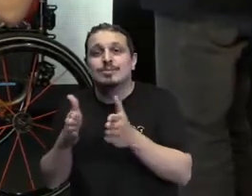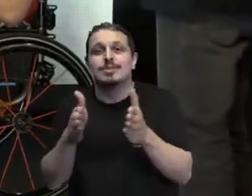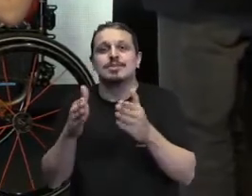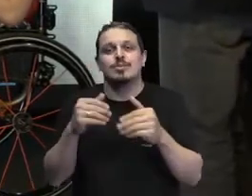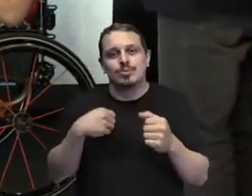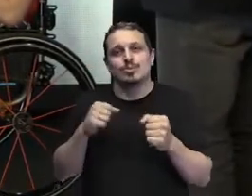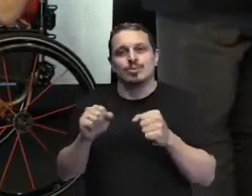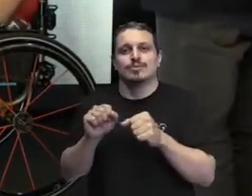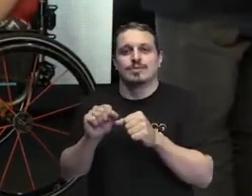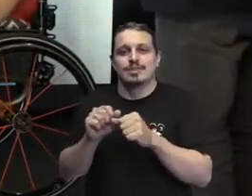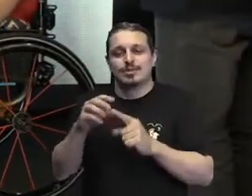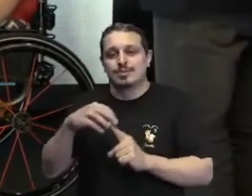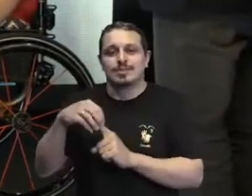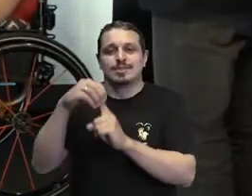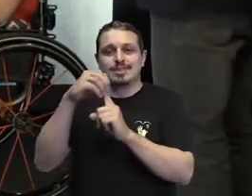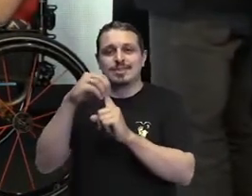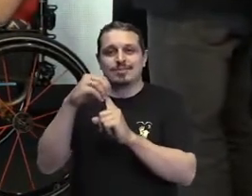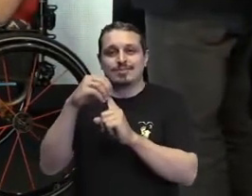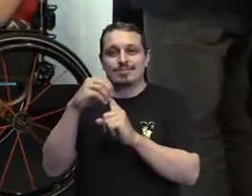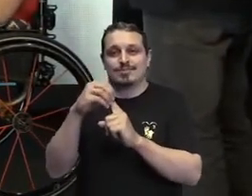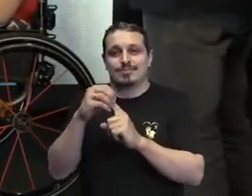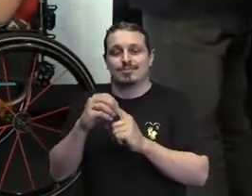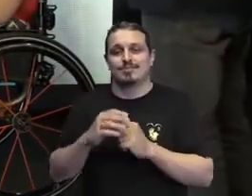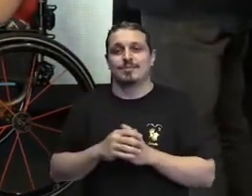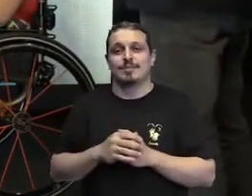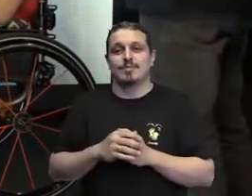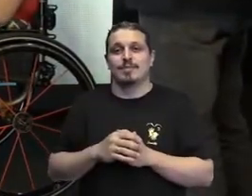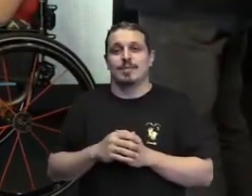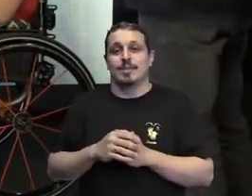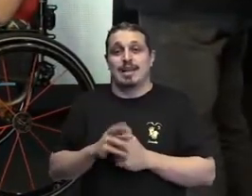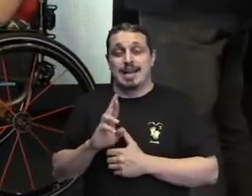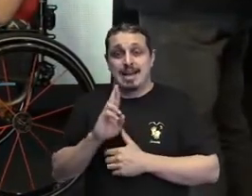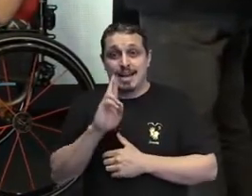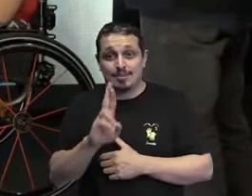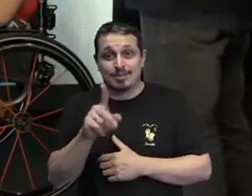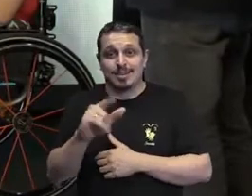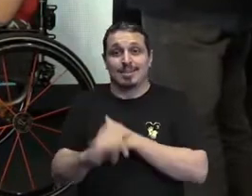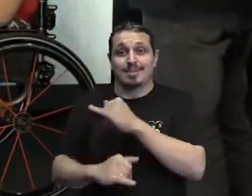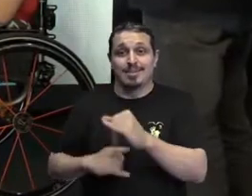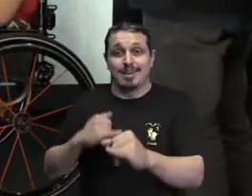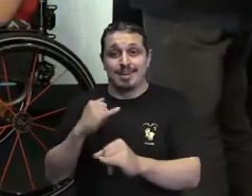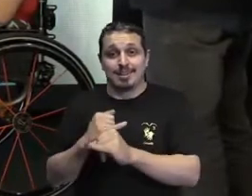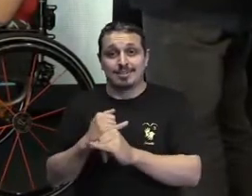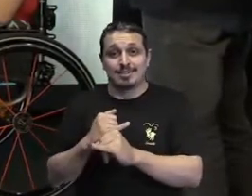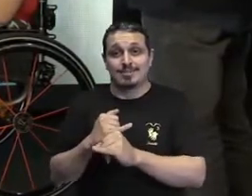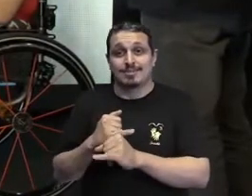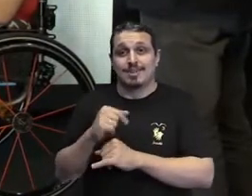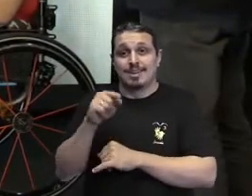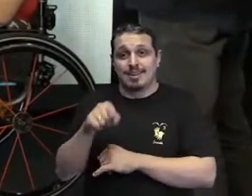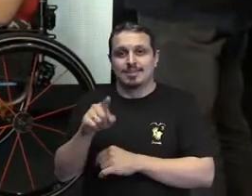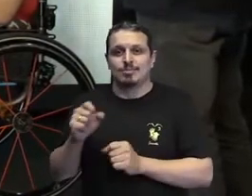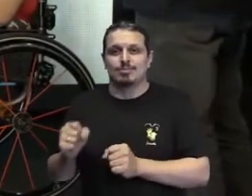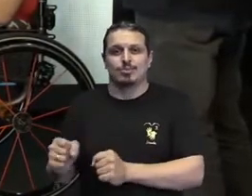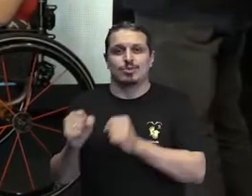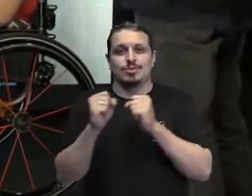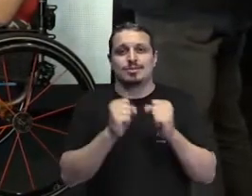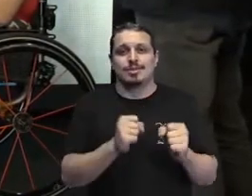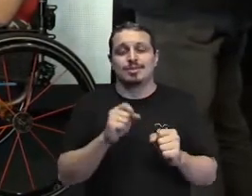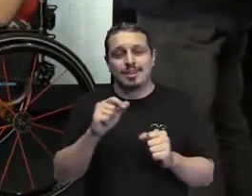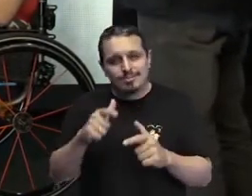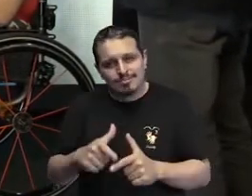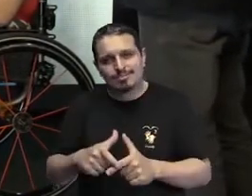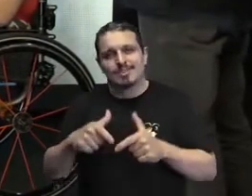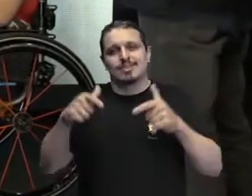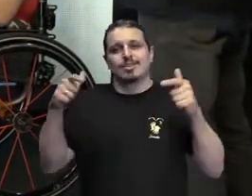eu acredito que com a representatividade, com a internet, a gente tem uma possibilidade maior de já começar a se entender e